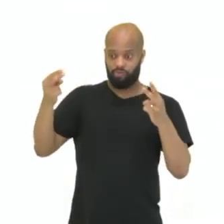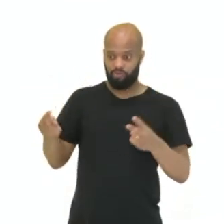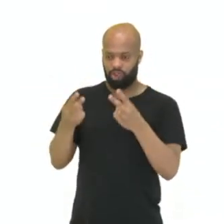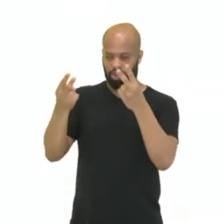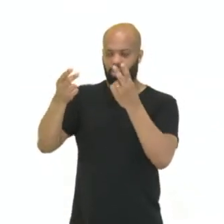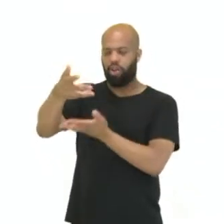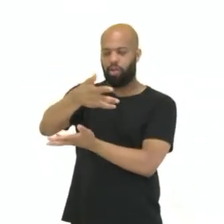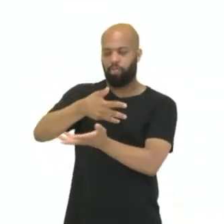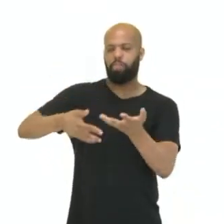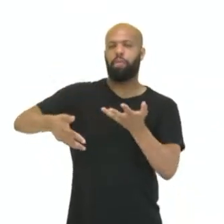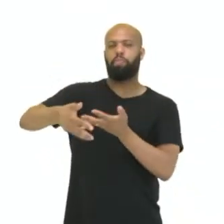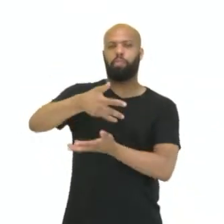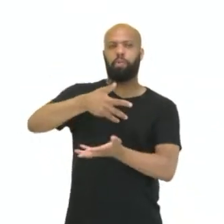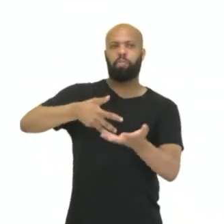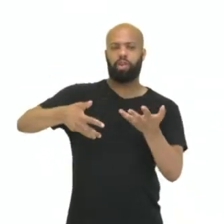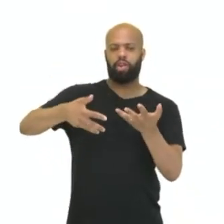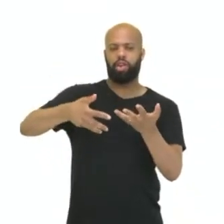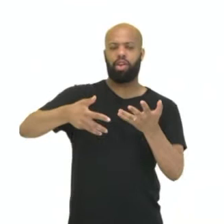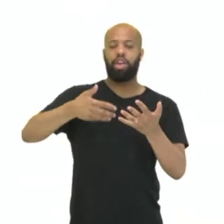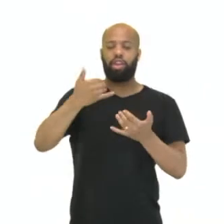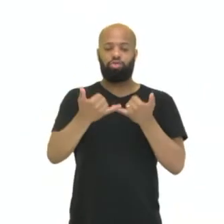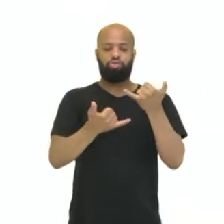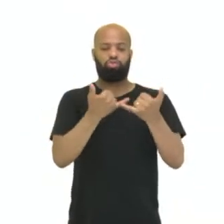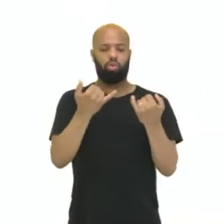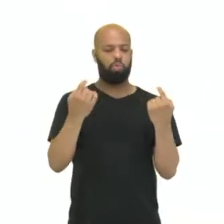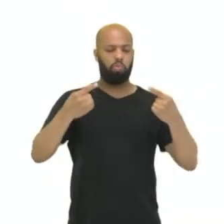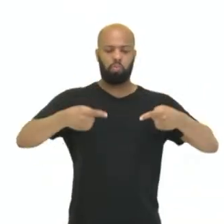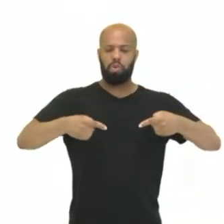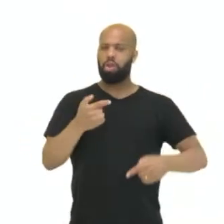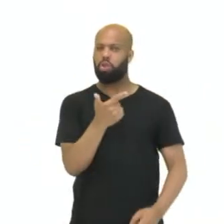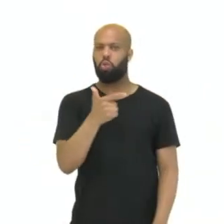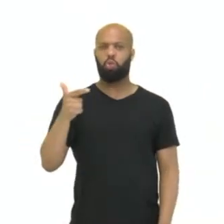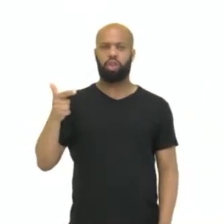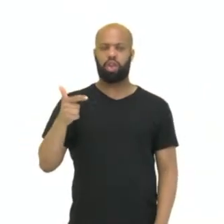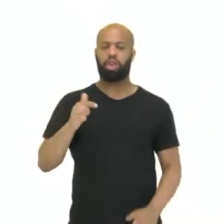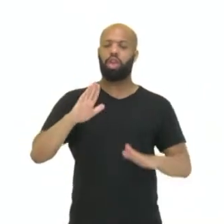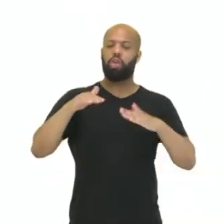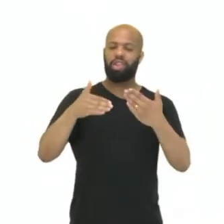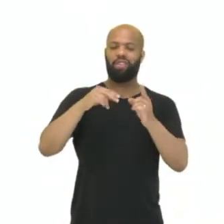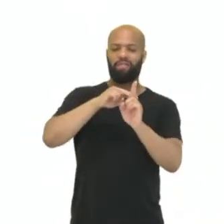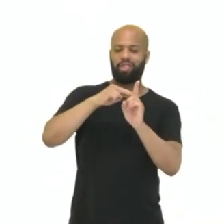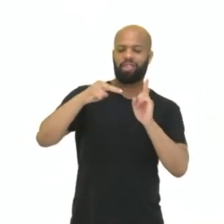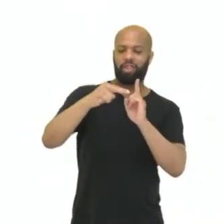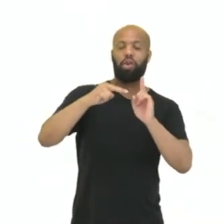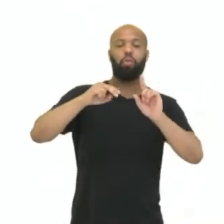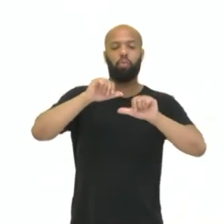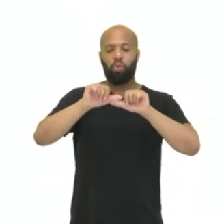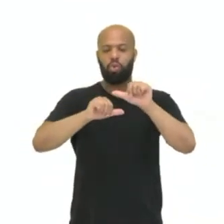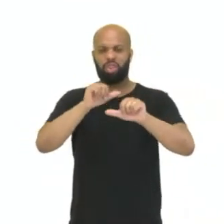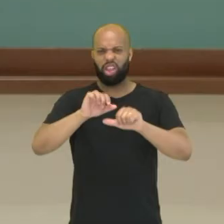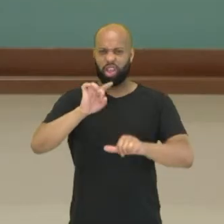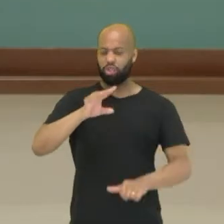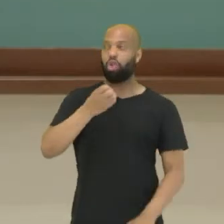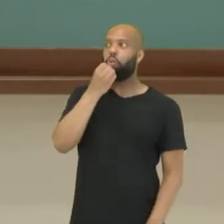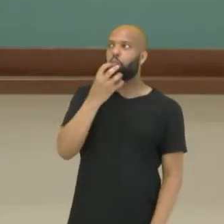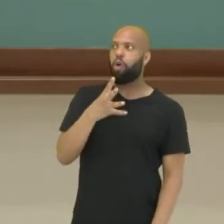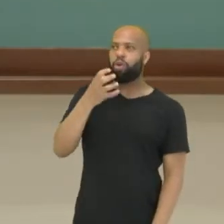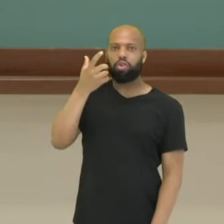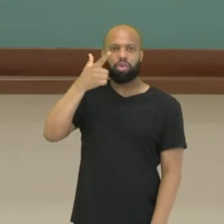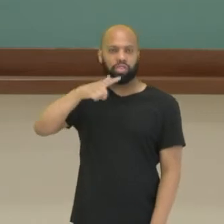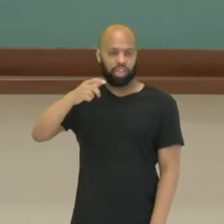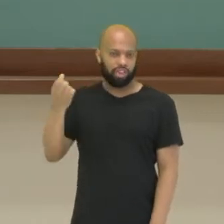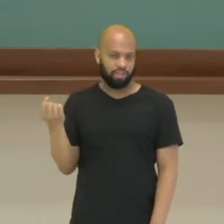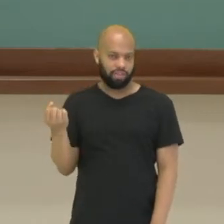Muitas vezes são jogos onde simplesmente não existe competição, mudando a visão de que é só divertido quando um ganha do outro. Os jogos